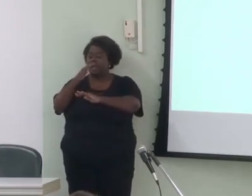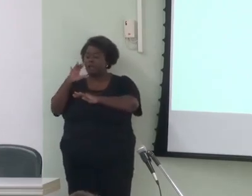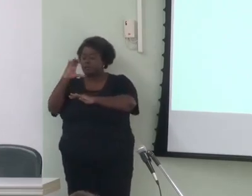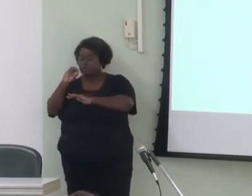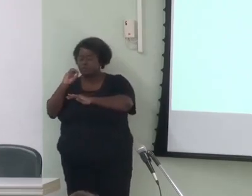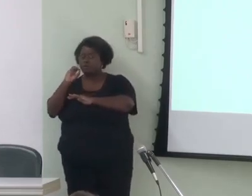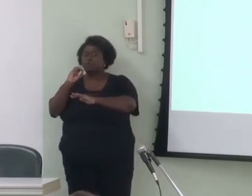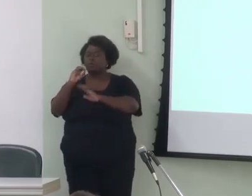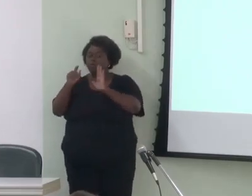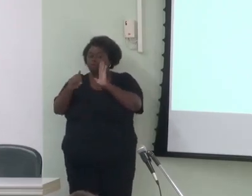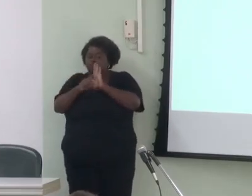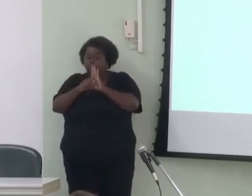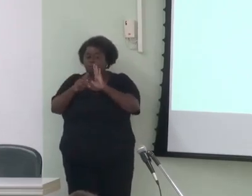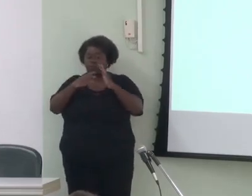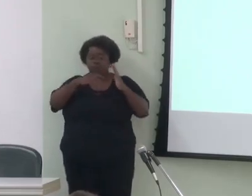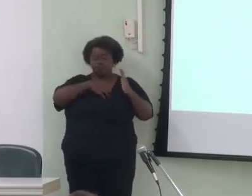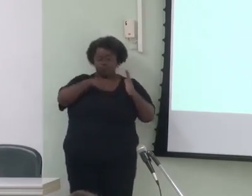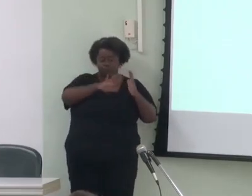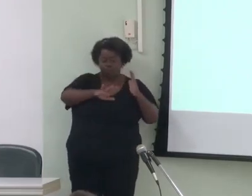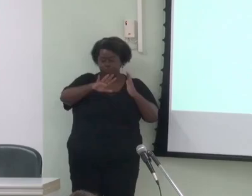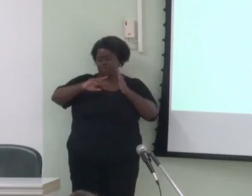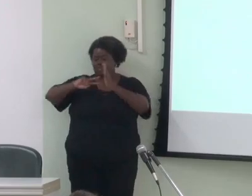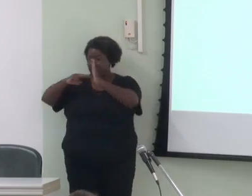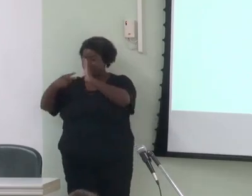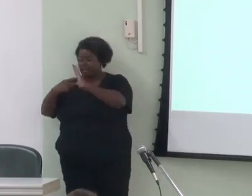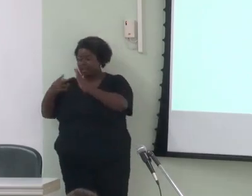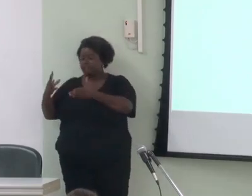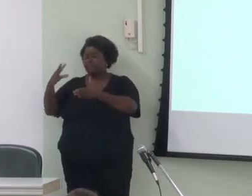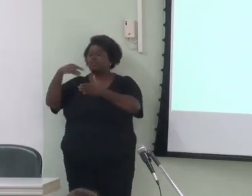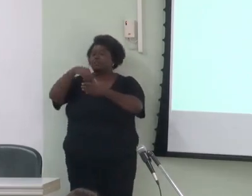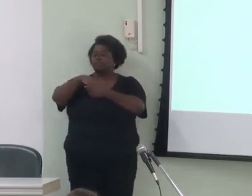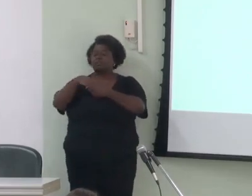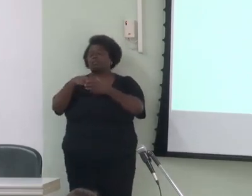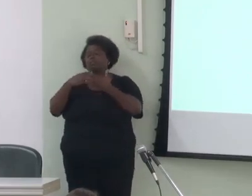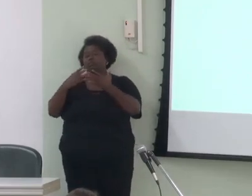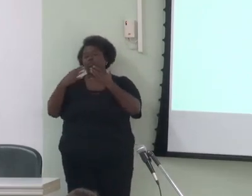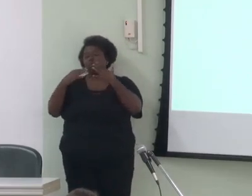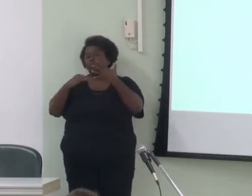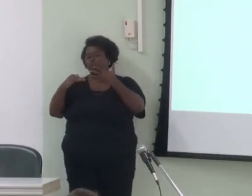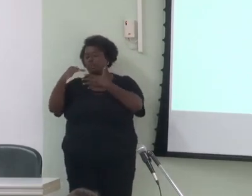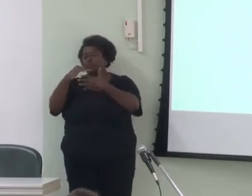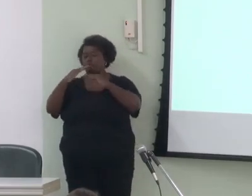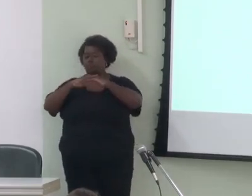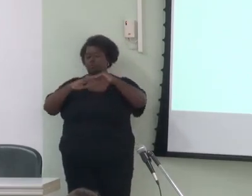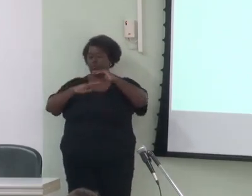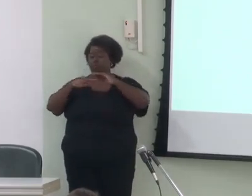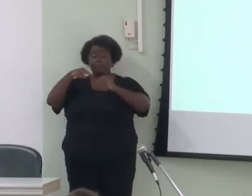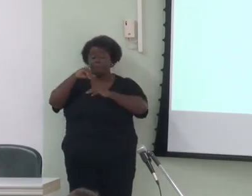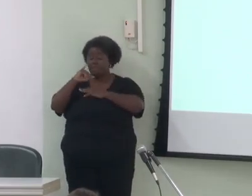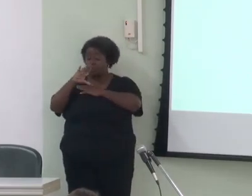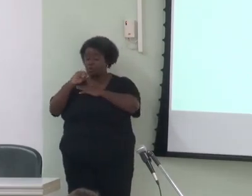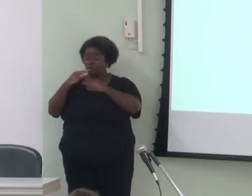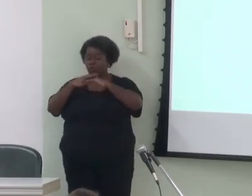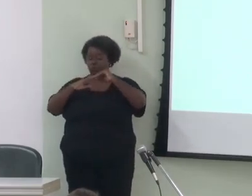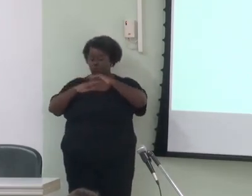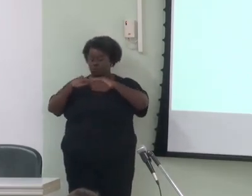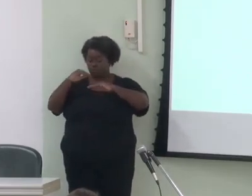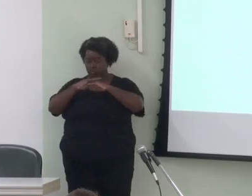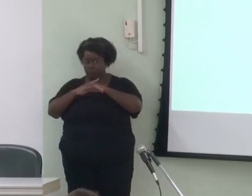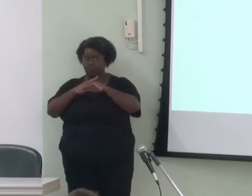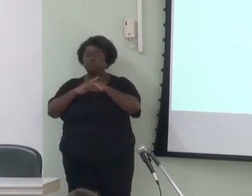pareamento forma significado especificados no nível da microconstrução no entanto mesmo que com menor frequência